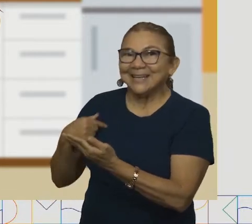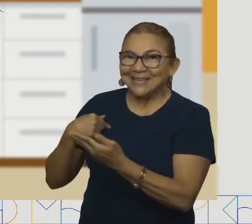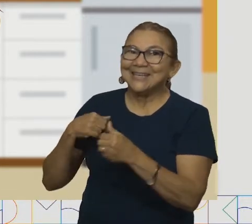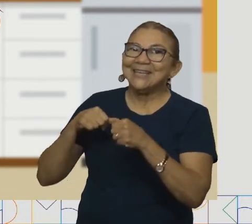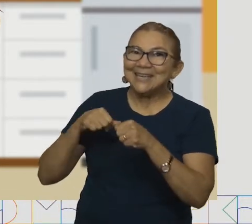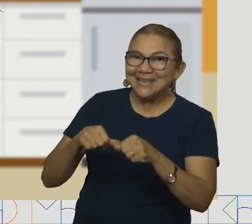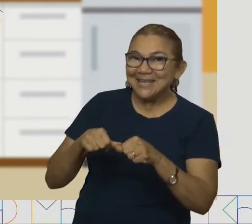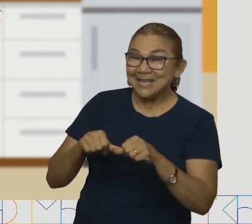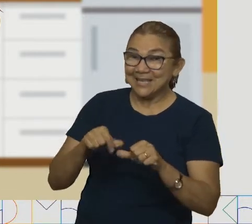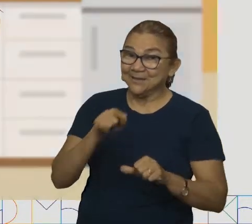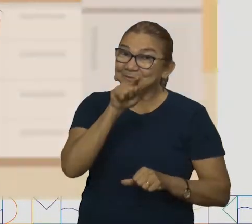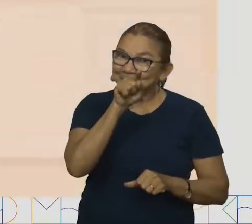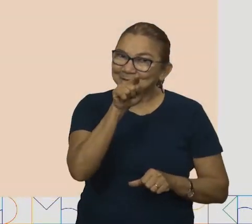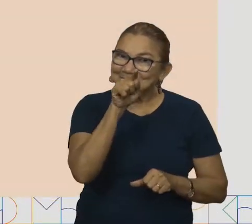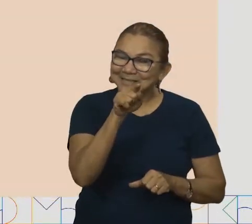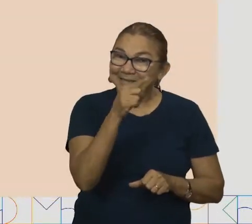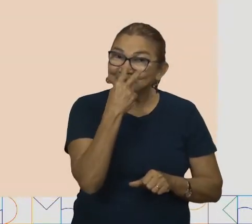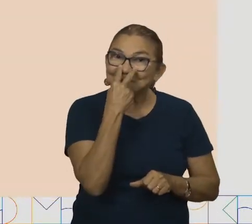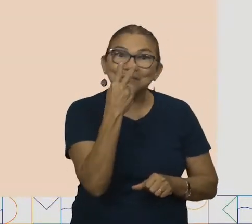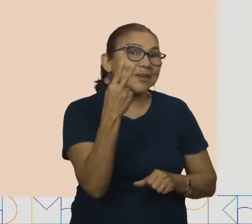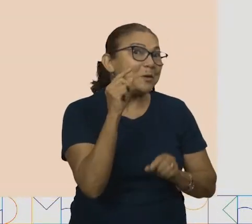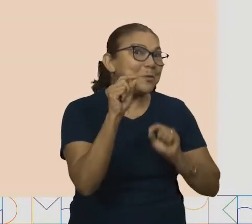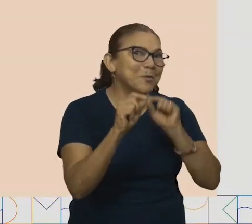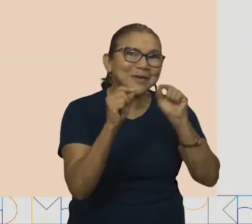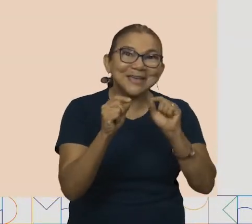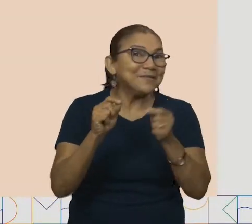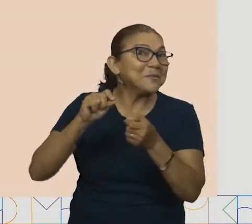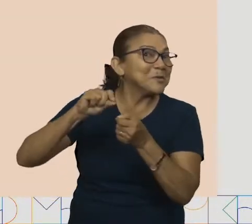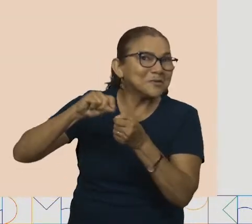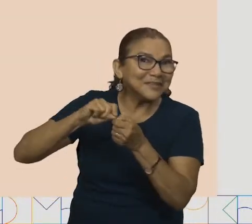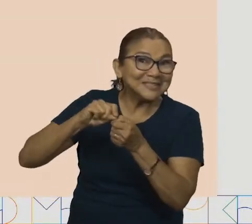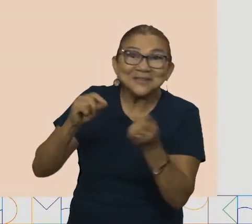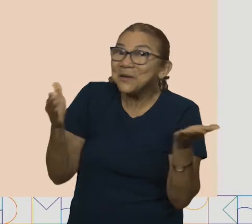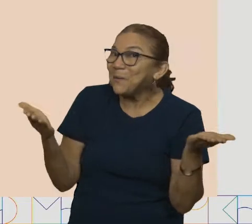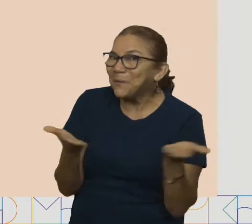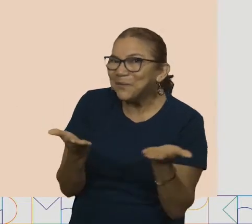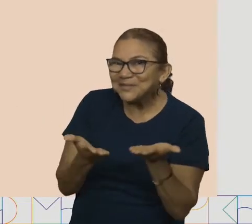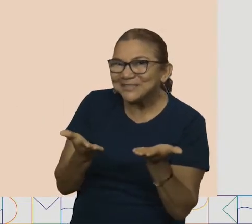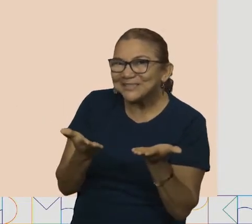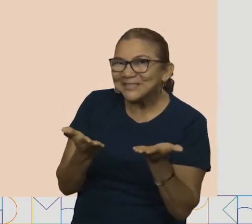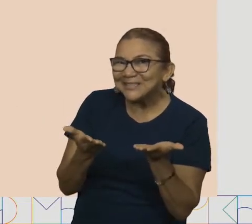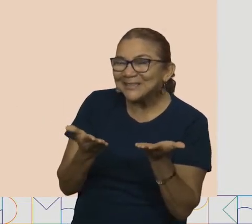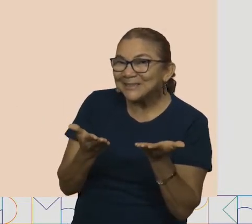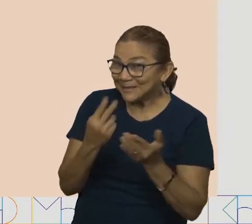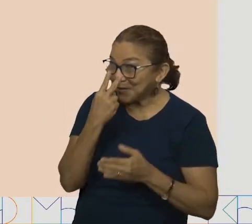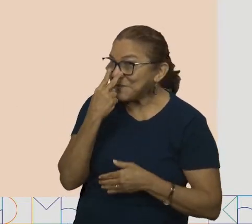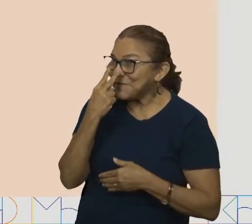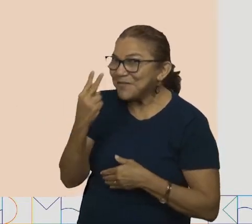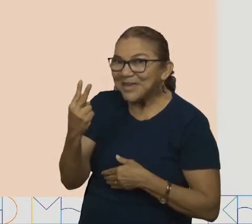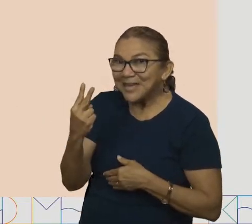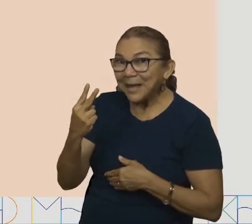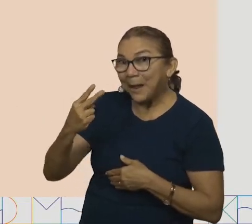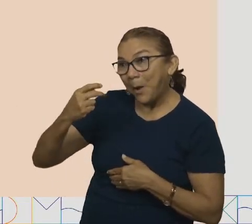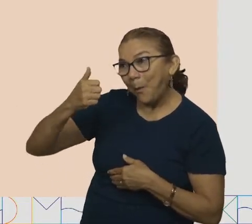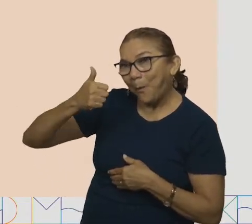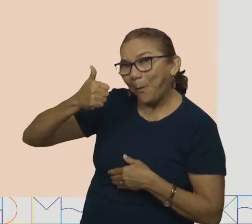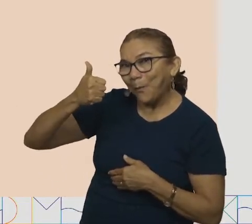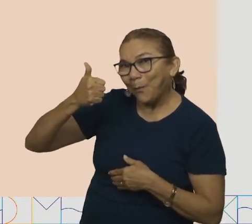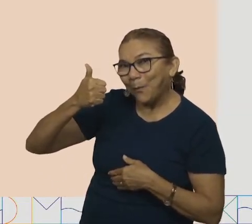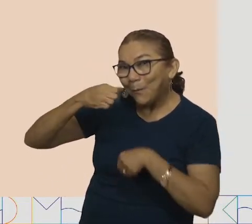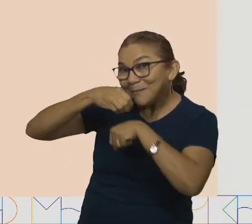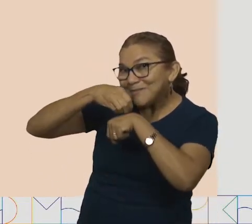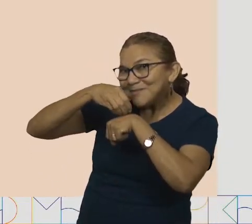das duas dicas. Vamos lá? Adivinha a receita a partir das dicas. Dica número 1,